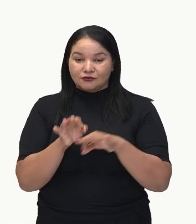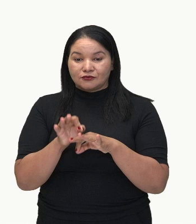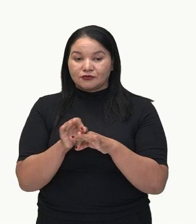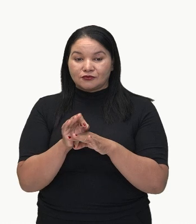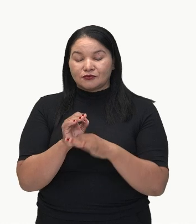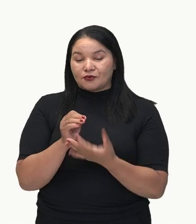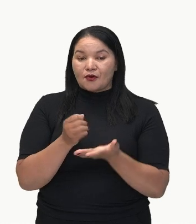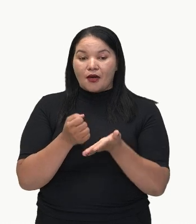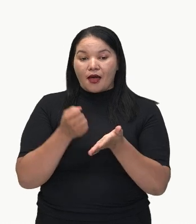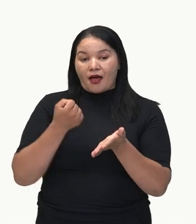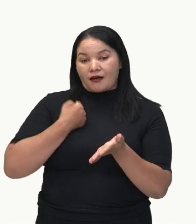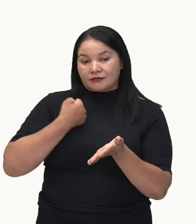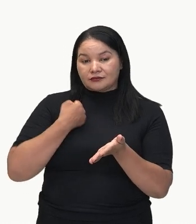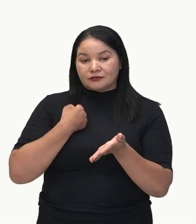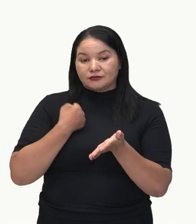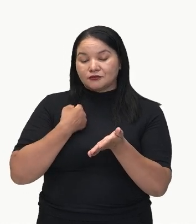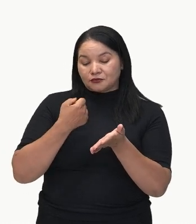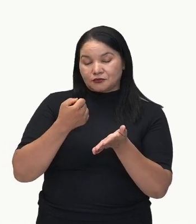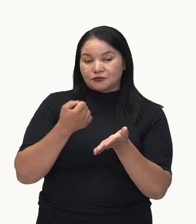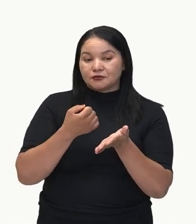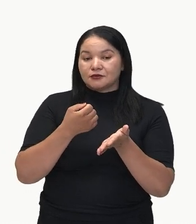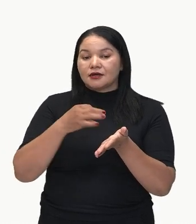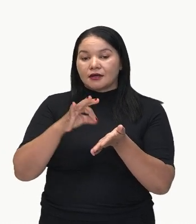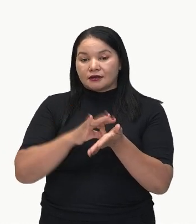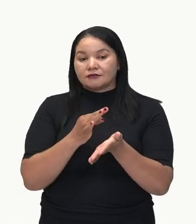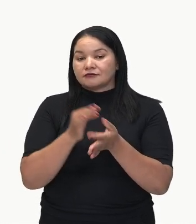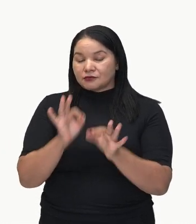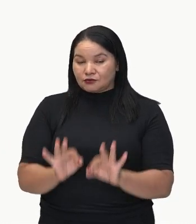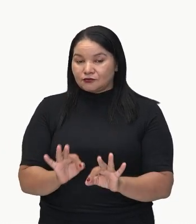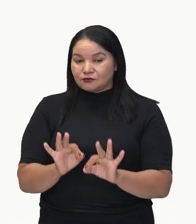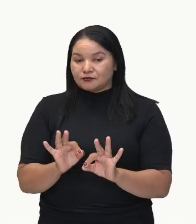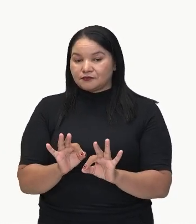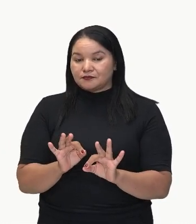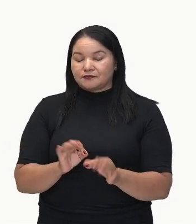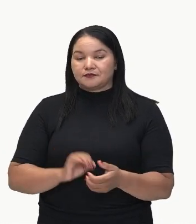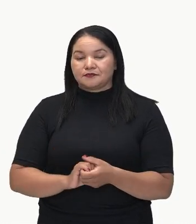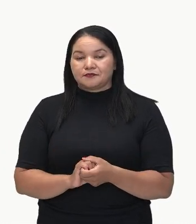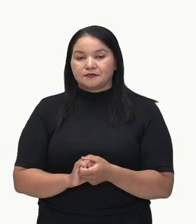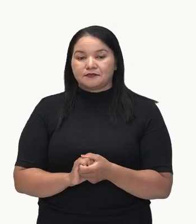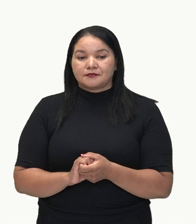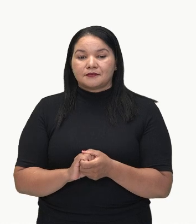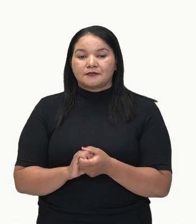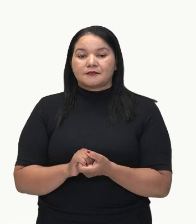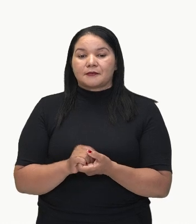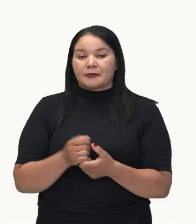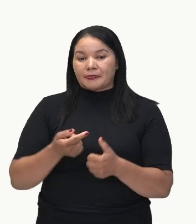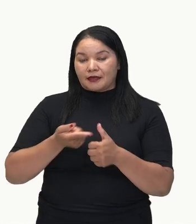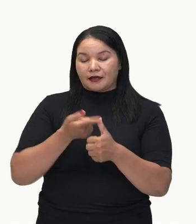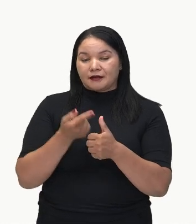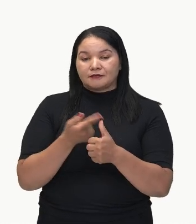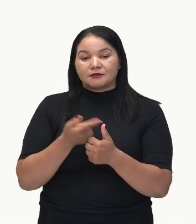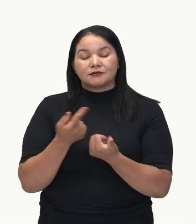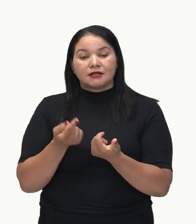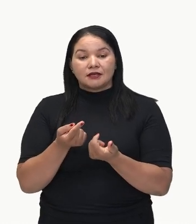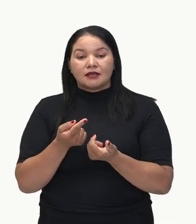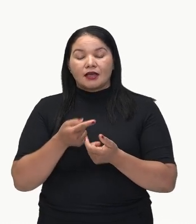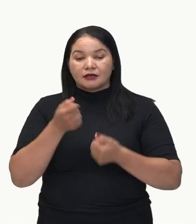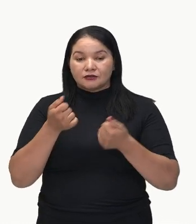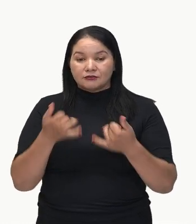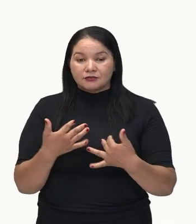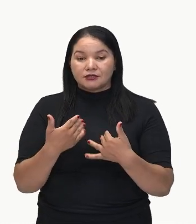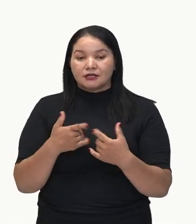que a primeira informação, ele traz uma ideia. E a segunda, através desse carinha aqui, da